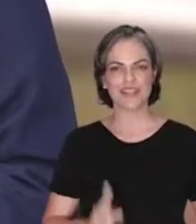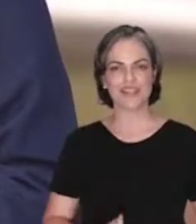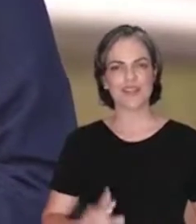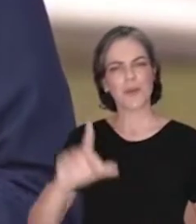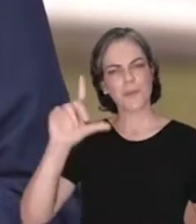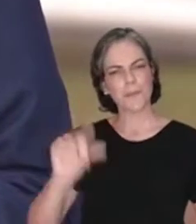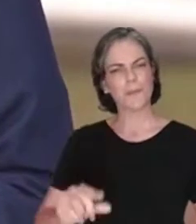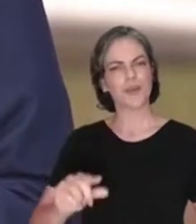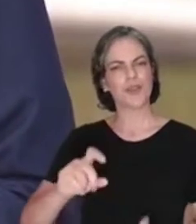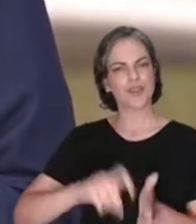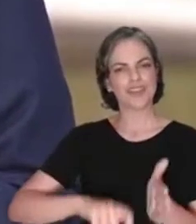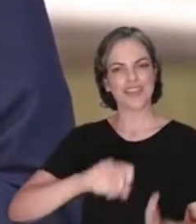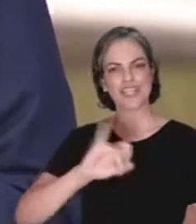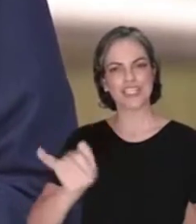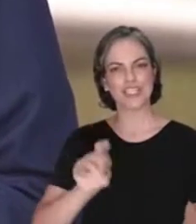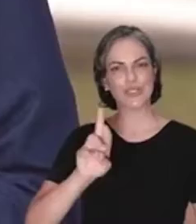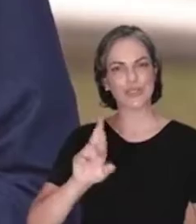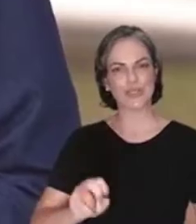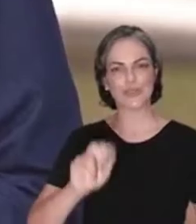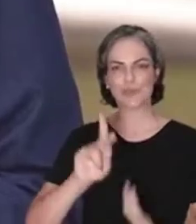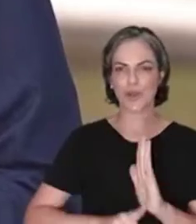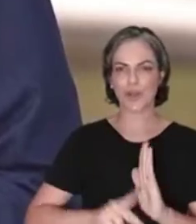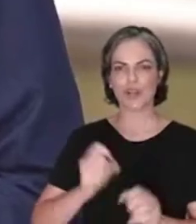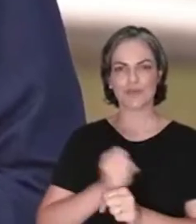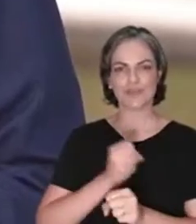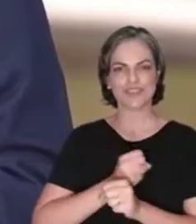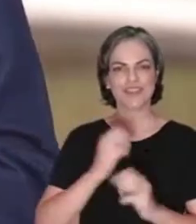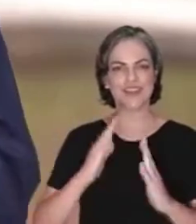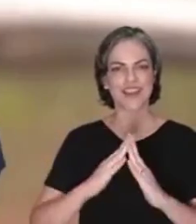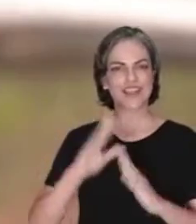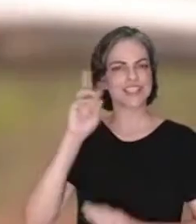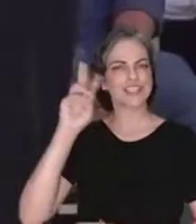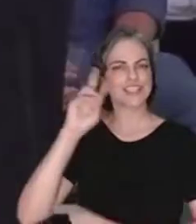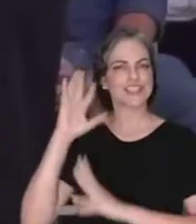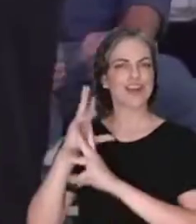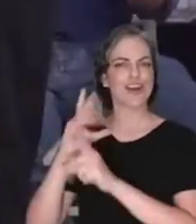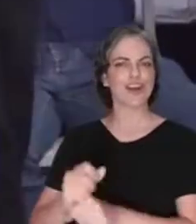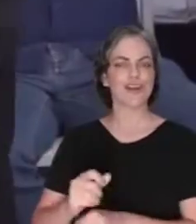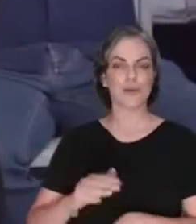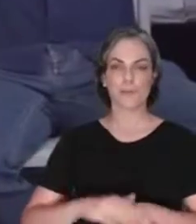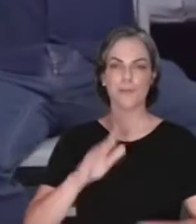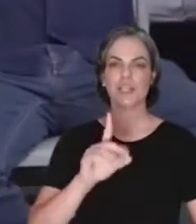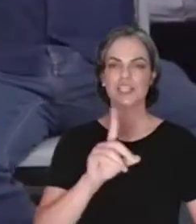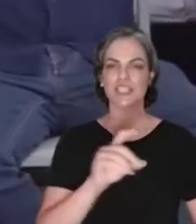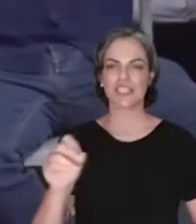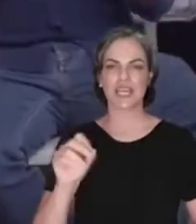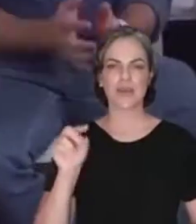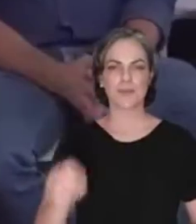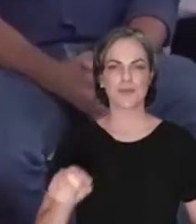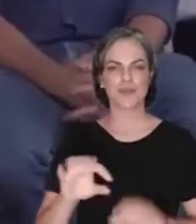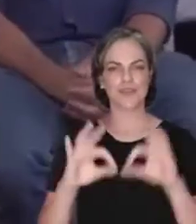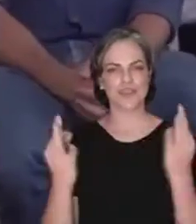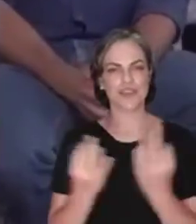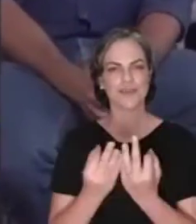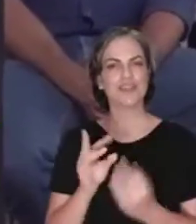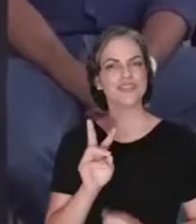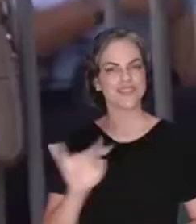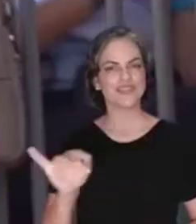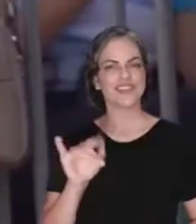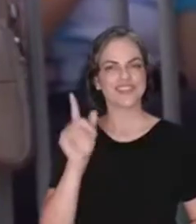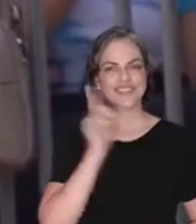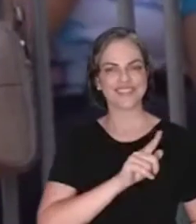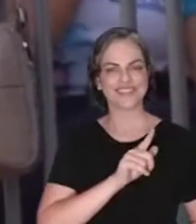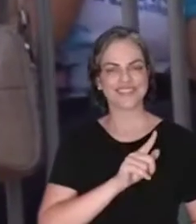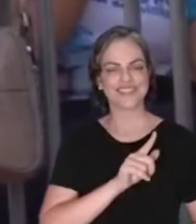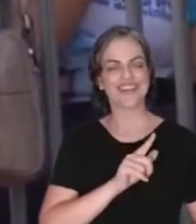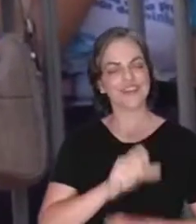a menor taxa de juros do programa habitacional da história. São mais de 100 mil famílias que vão